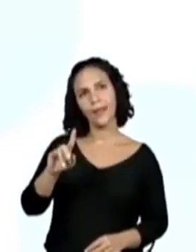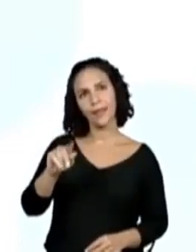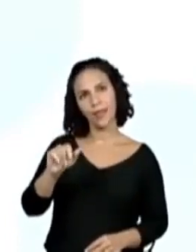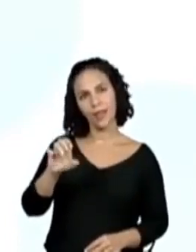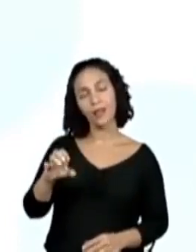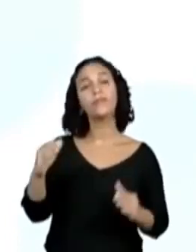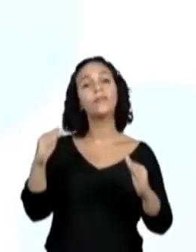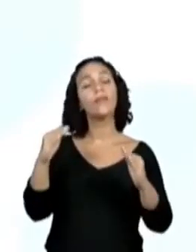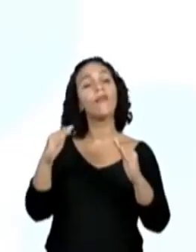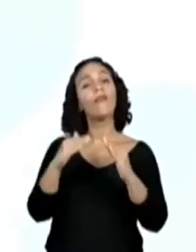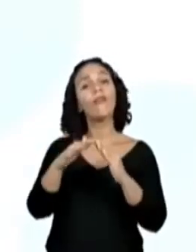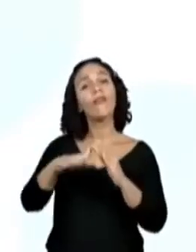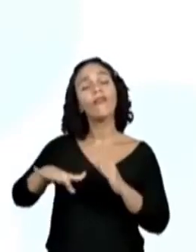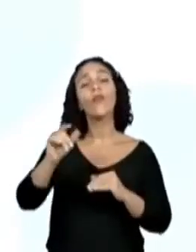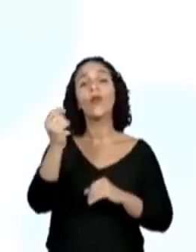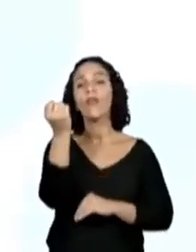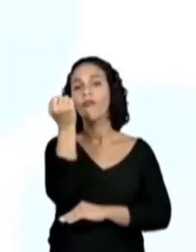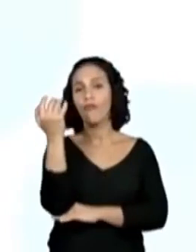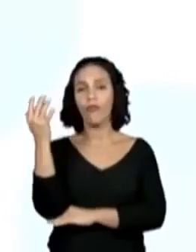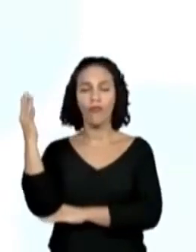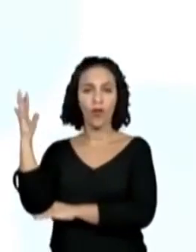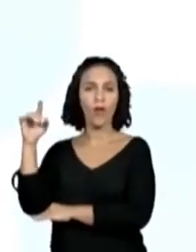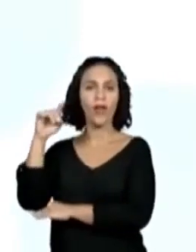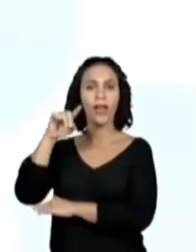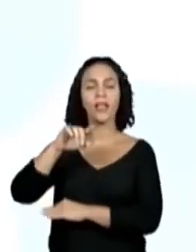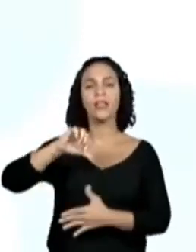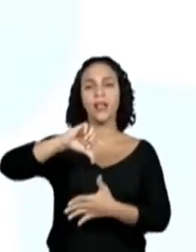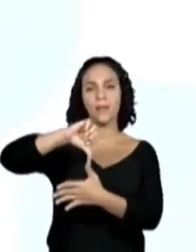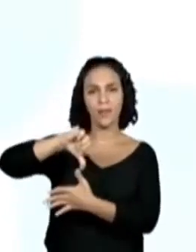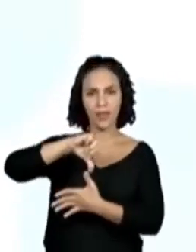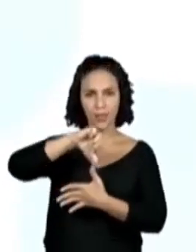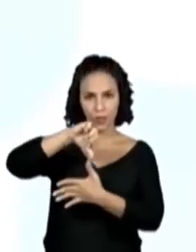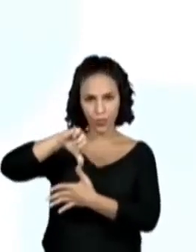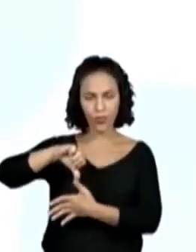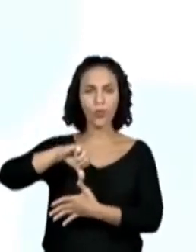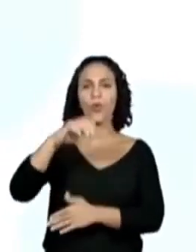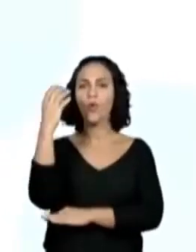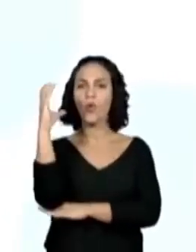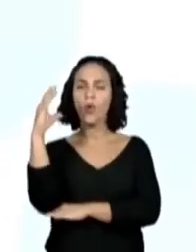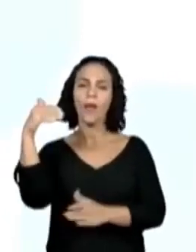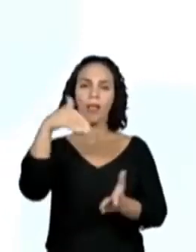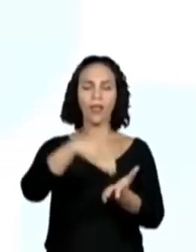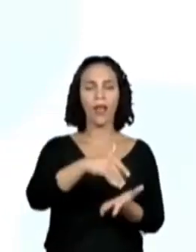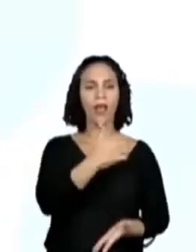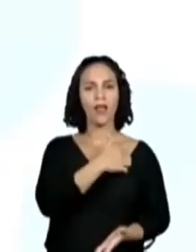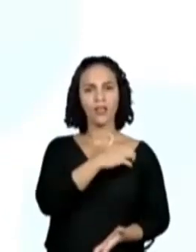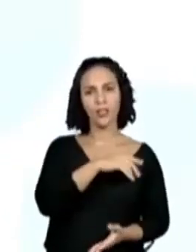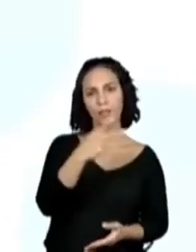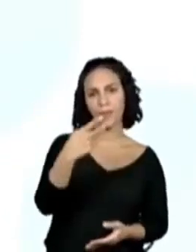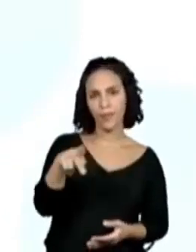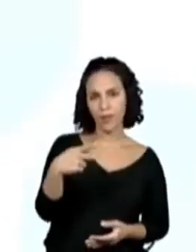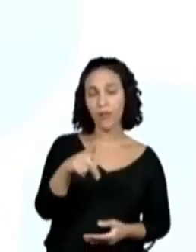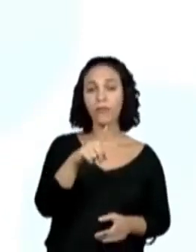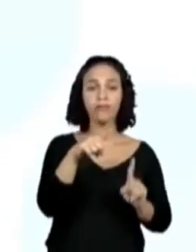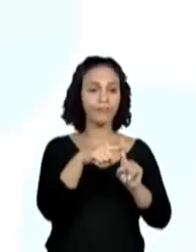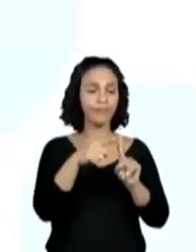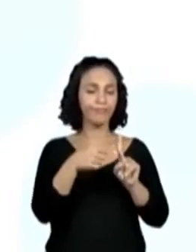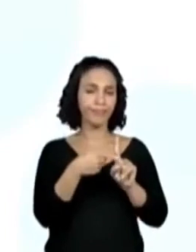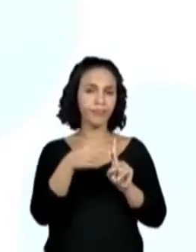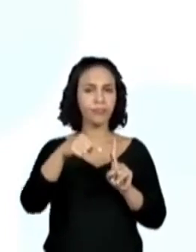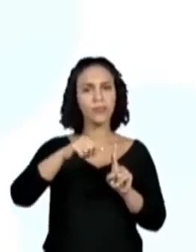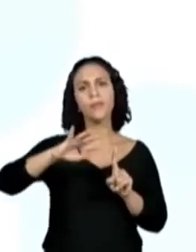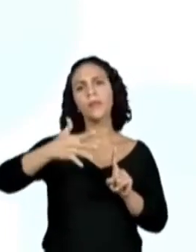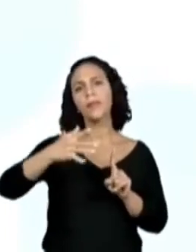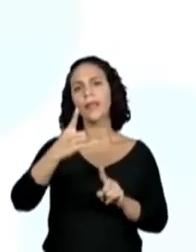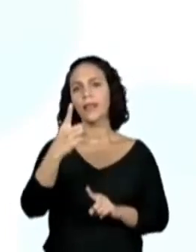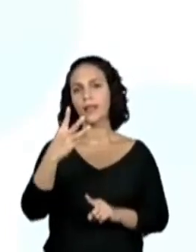florestas na América do Sul, do leste da Colômbia até o norte da Argentina e do Paraguai. Sua gestação dura aproximadamente